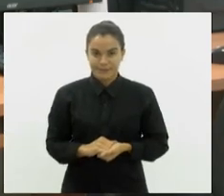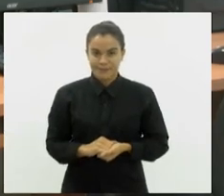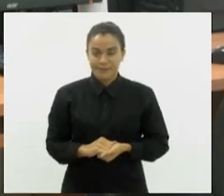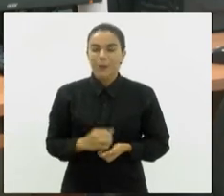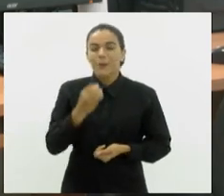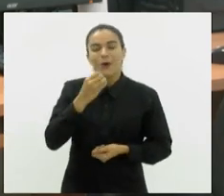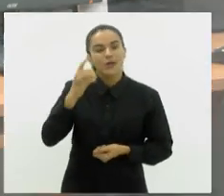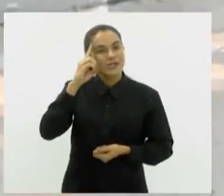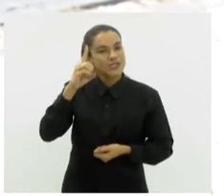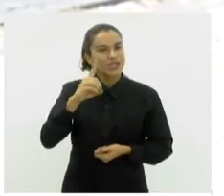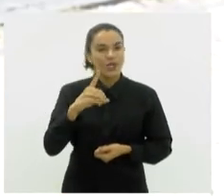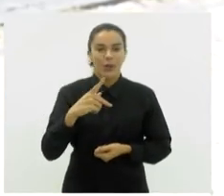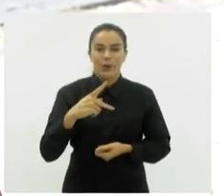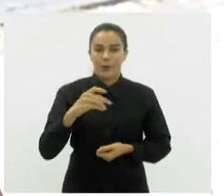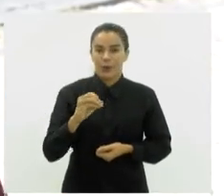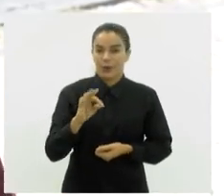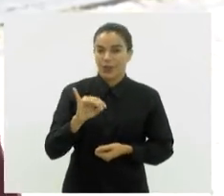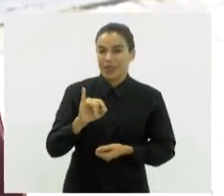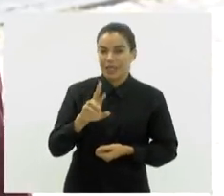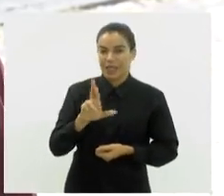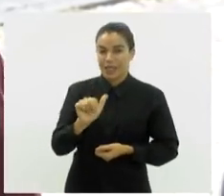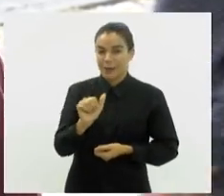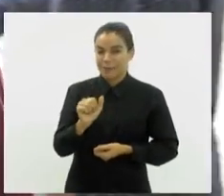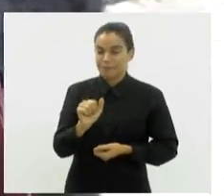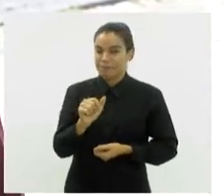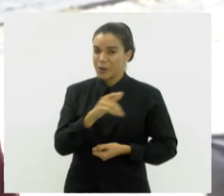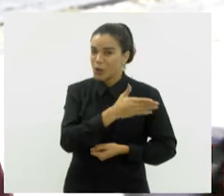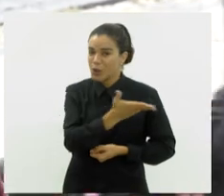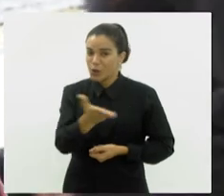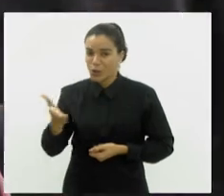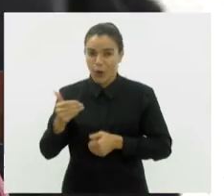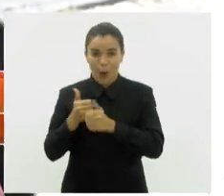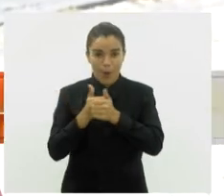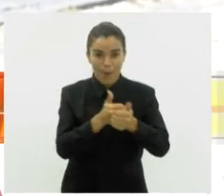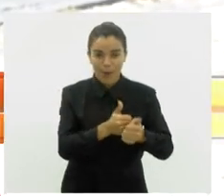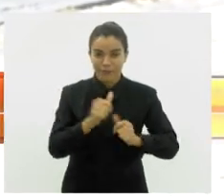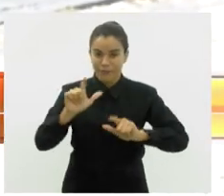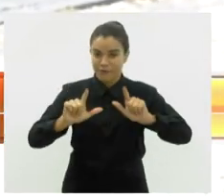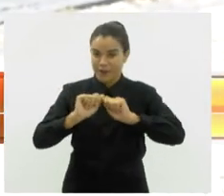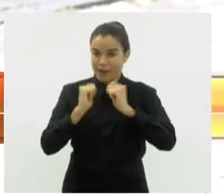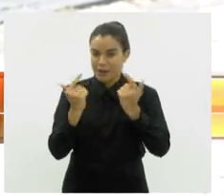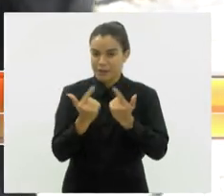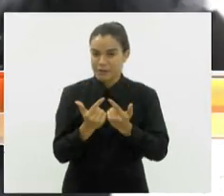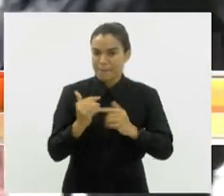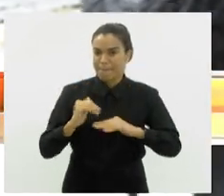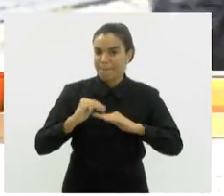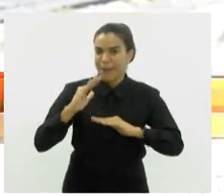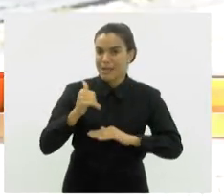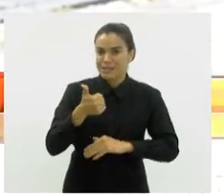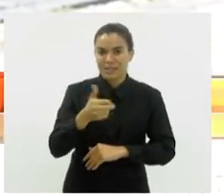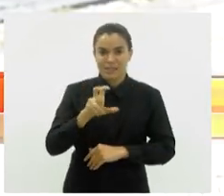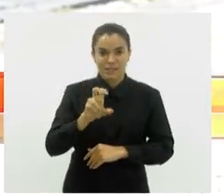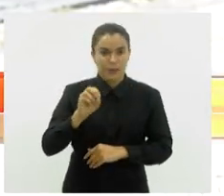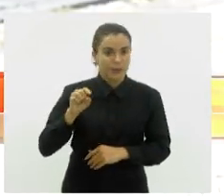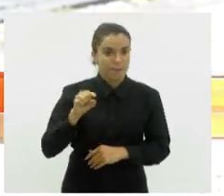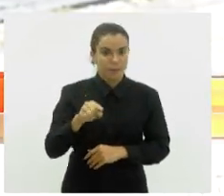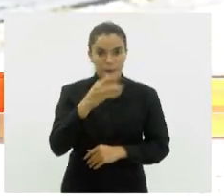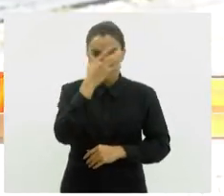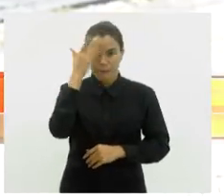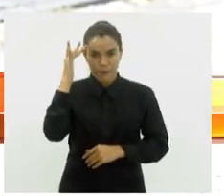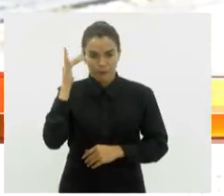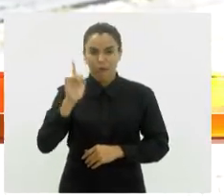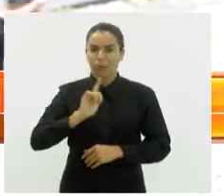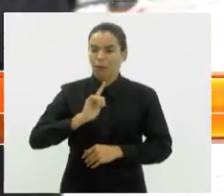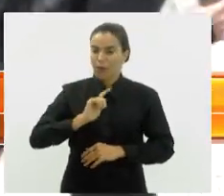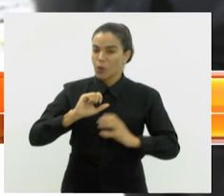Bom dia, Potira. Bom dia a todos que acompanham a TV Alerj. Esse transtorno afeta aproximadamente 150 mil pessoas no Brasil e os